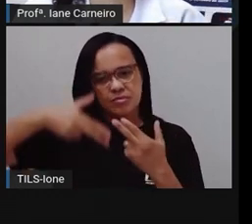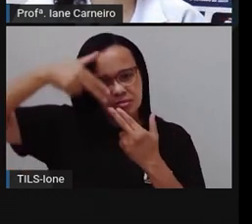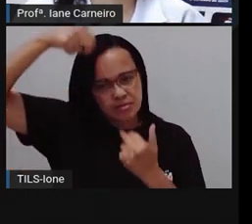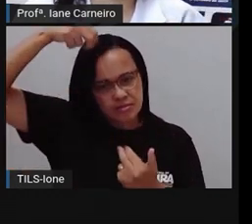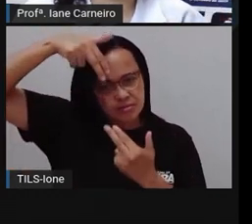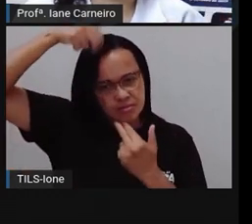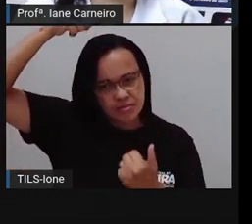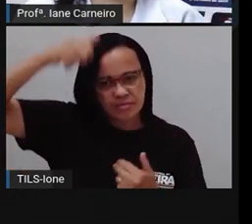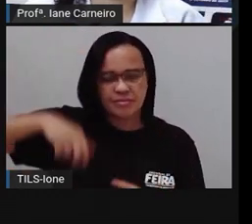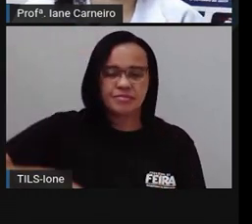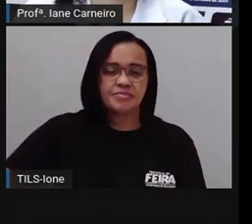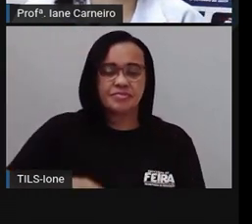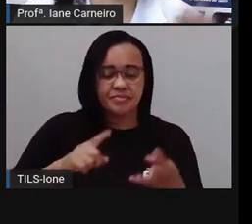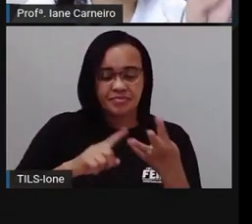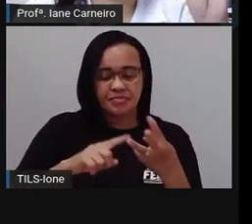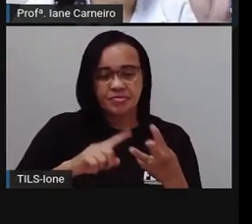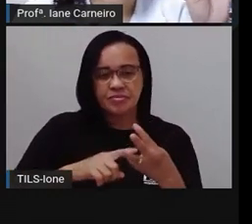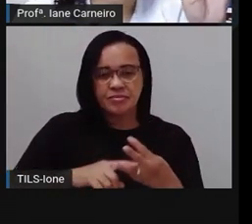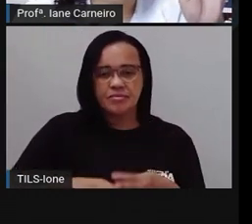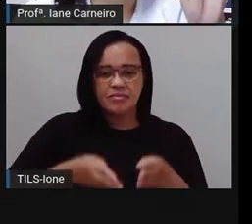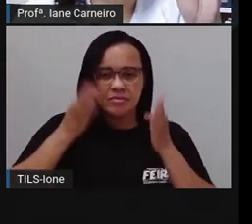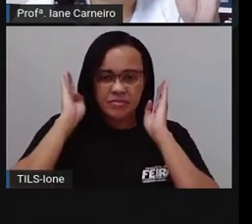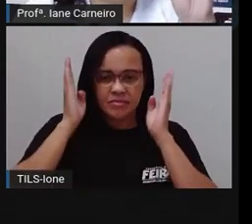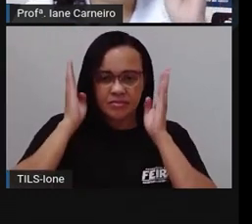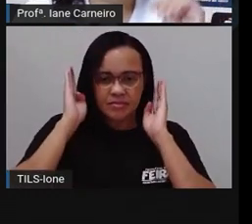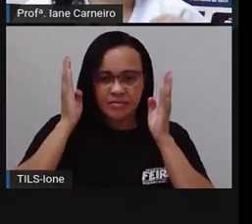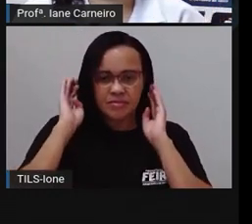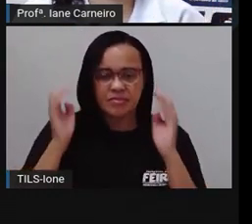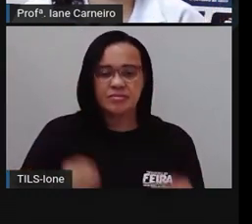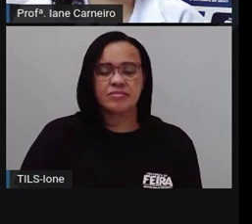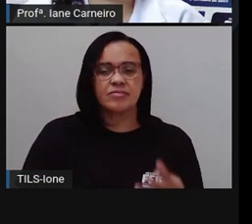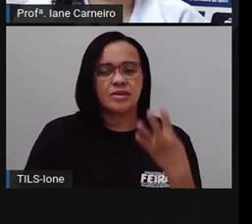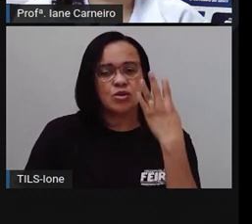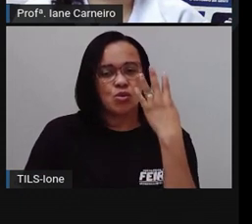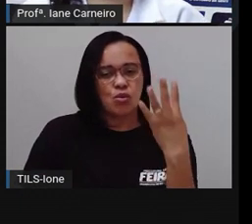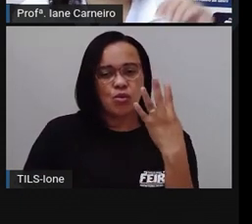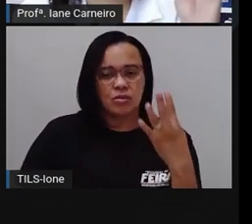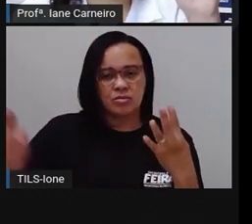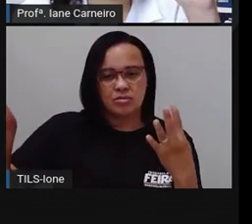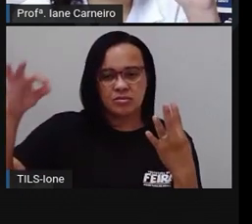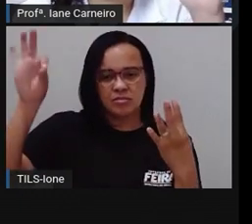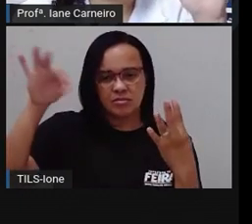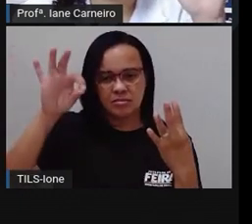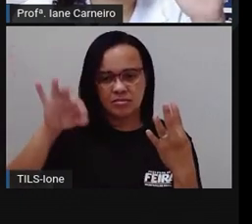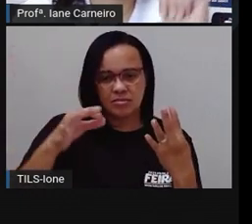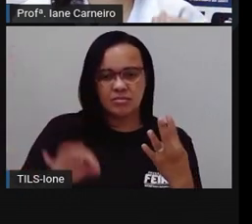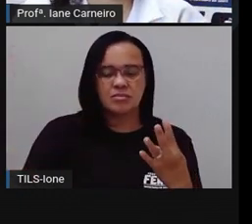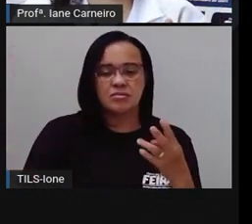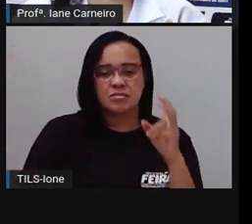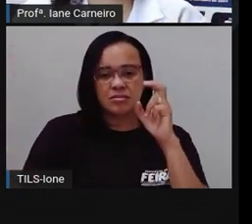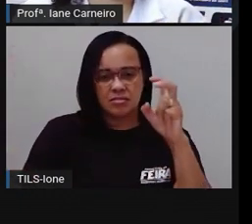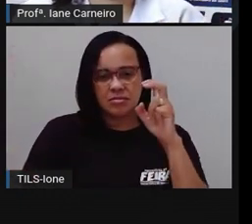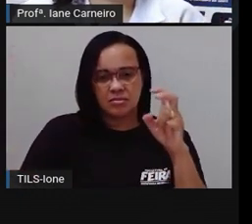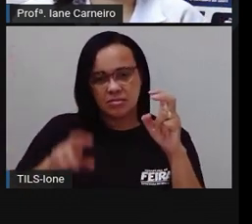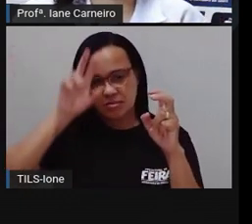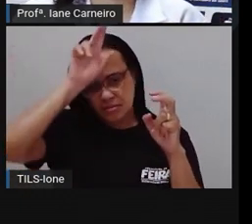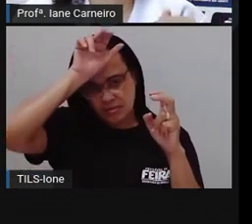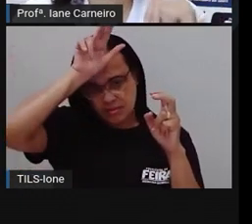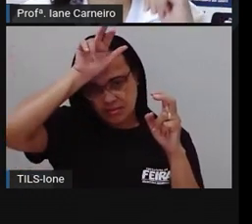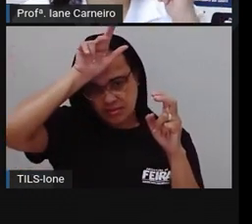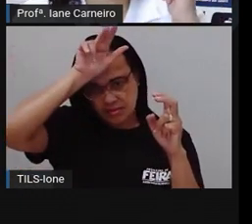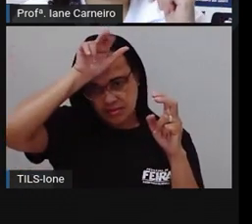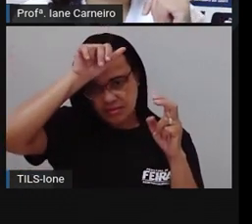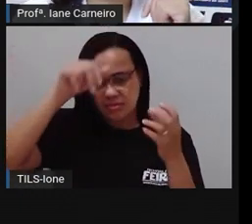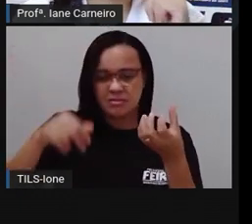O jumento. O quarto, a abelha. O quinto, a barata.